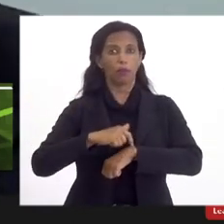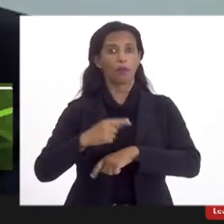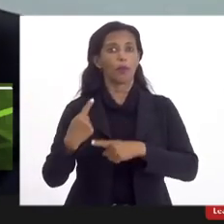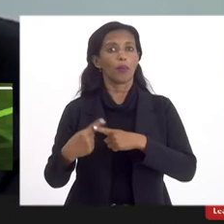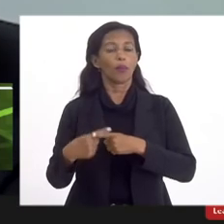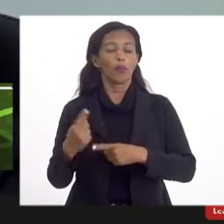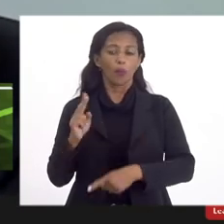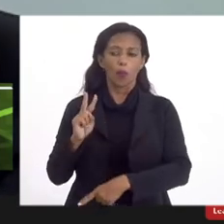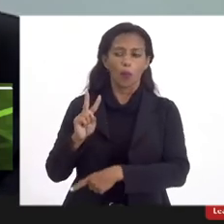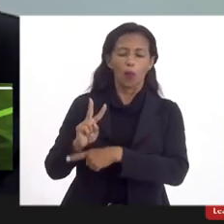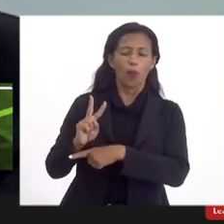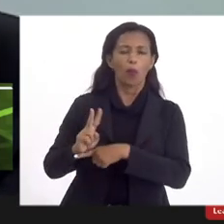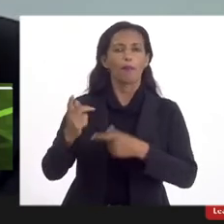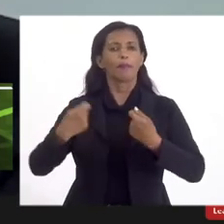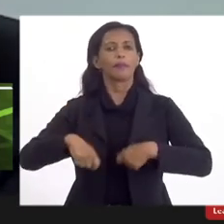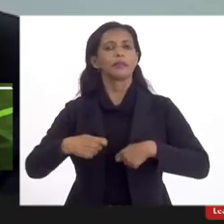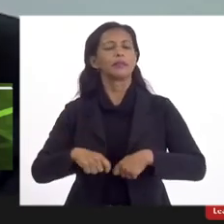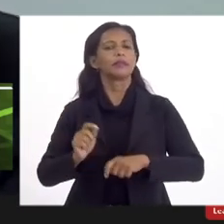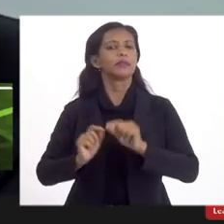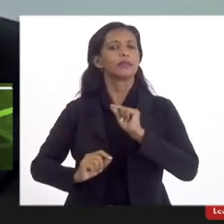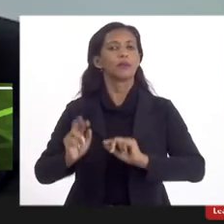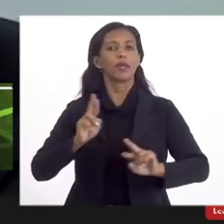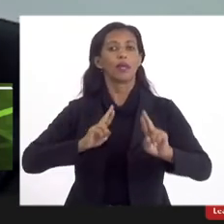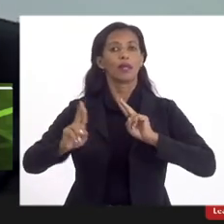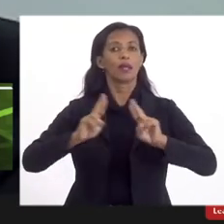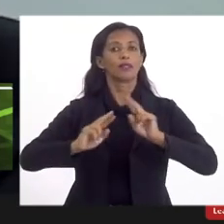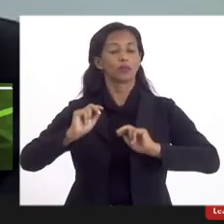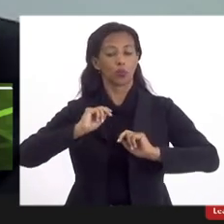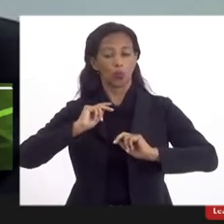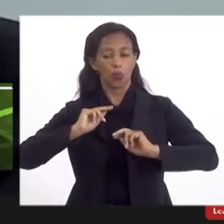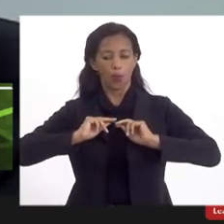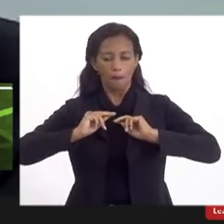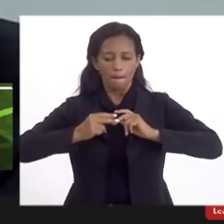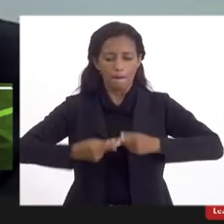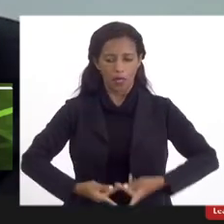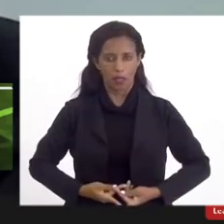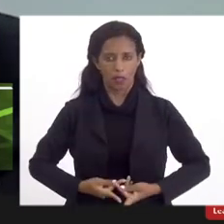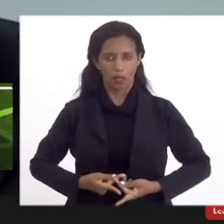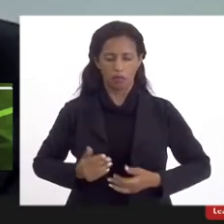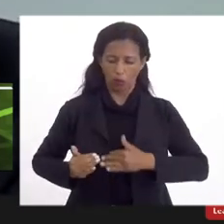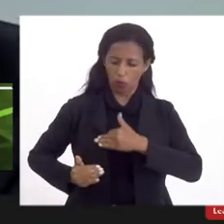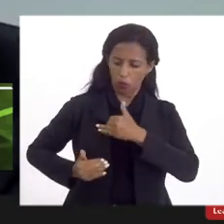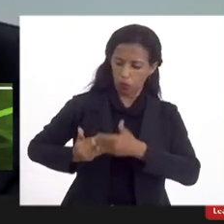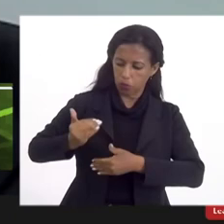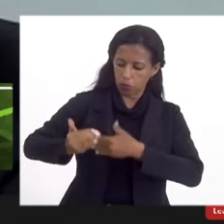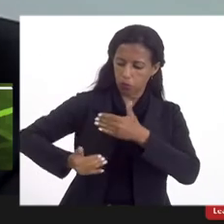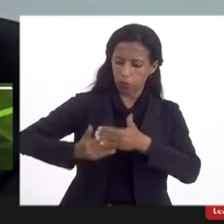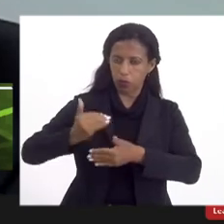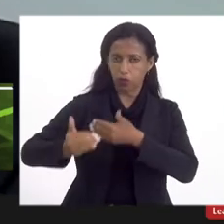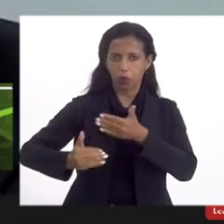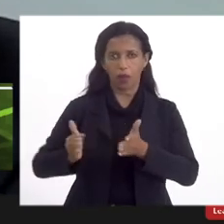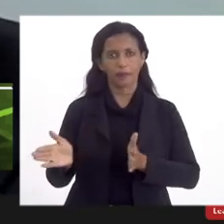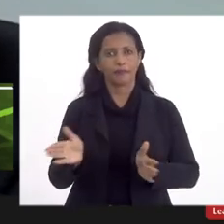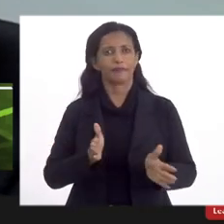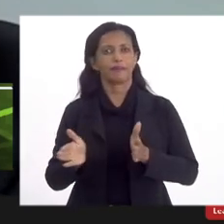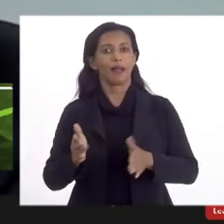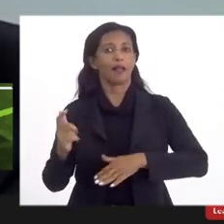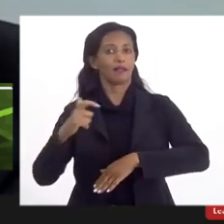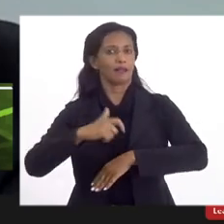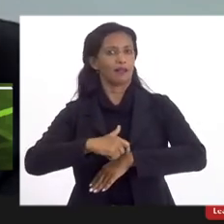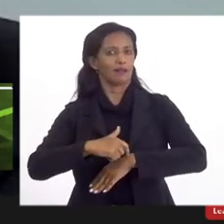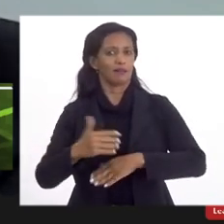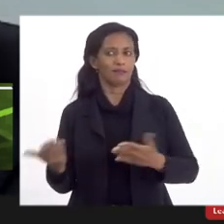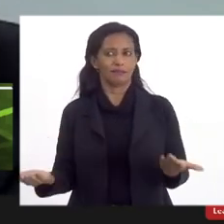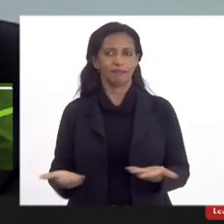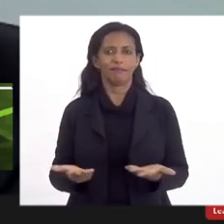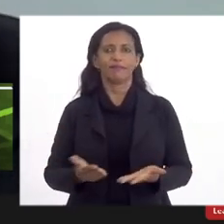que a gente precisa preservar são as relações humanas que foram construídas durante todo esse período até esse exato momento